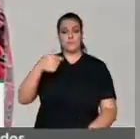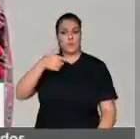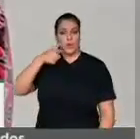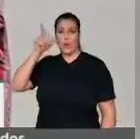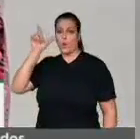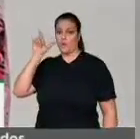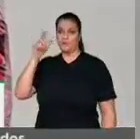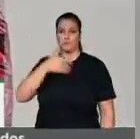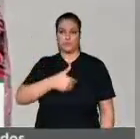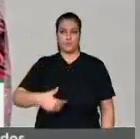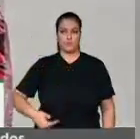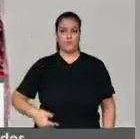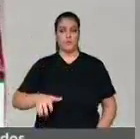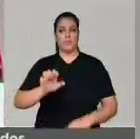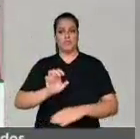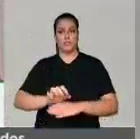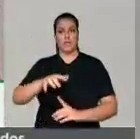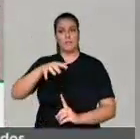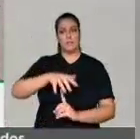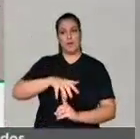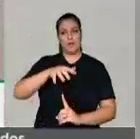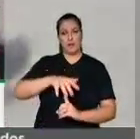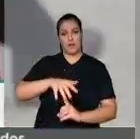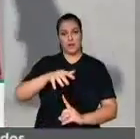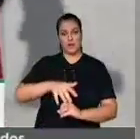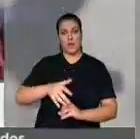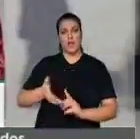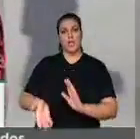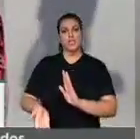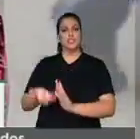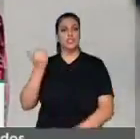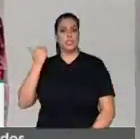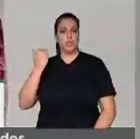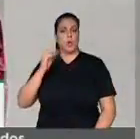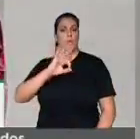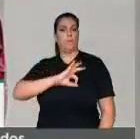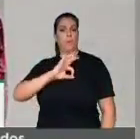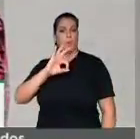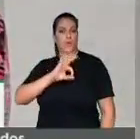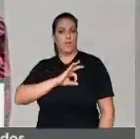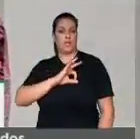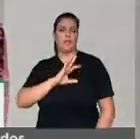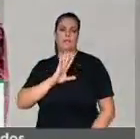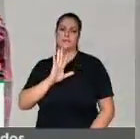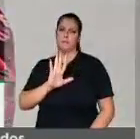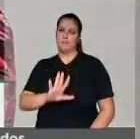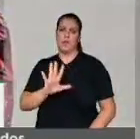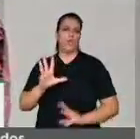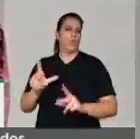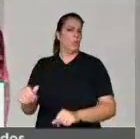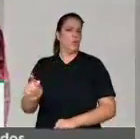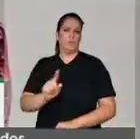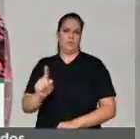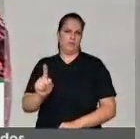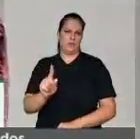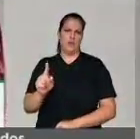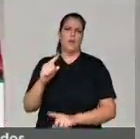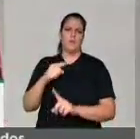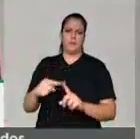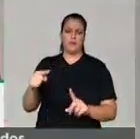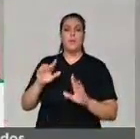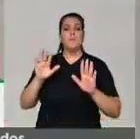tirou parte da proteção policial e com isso as ruas e o entorno